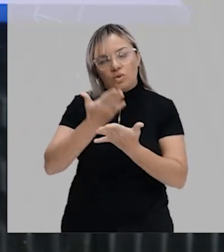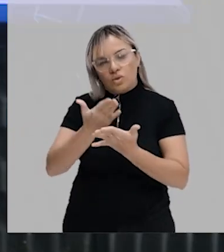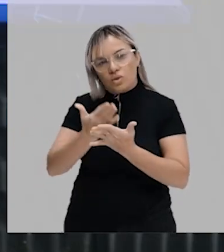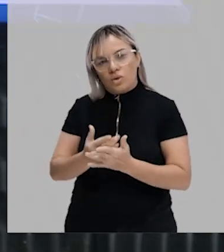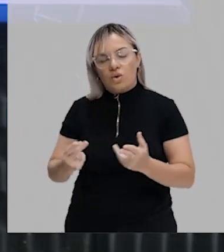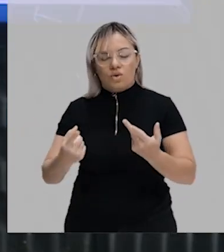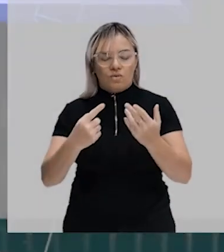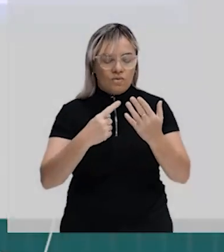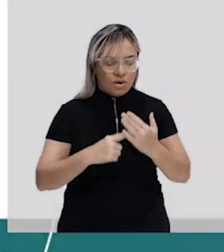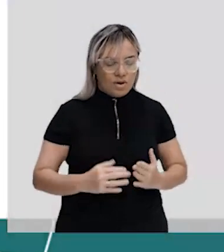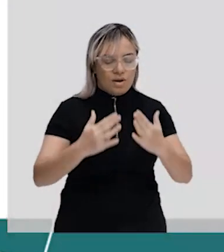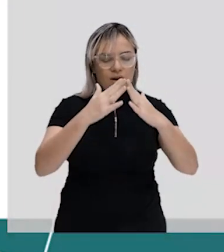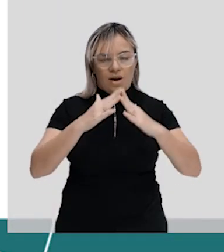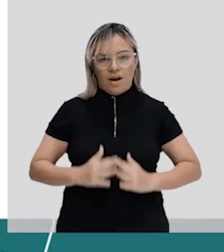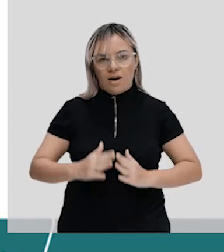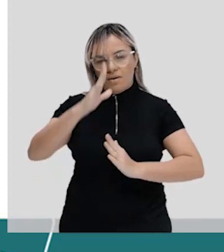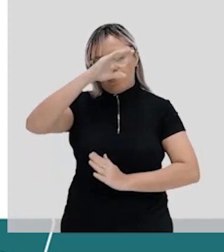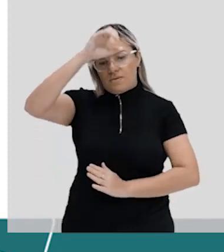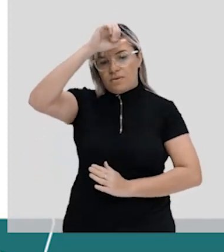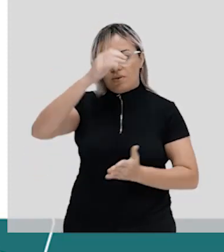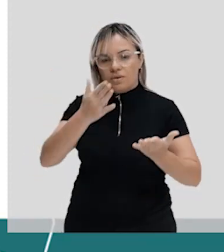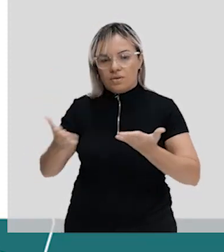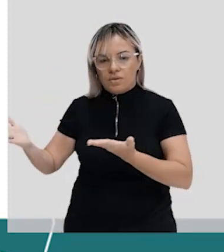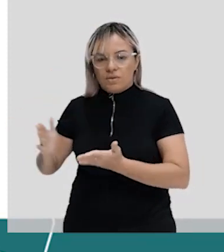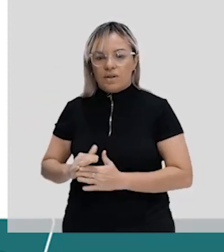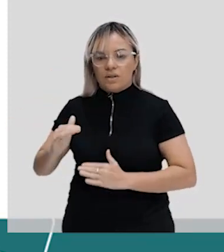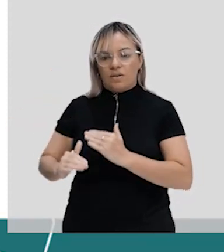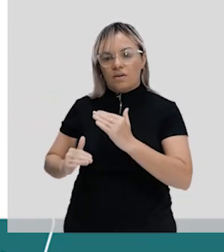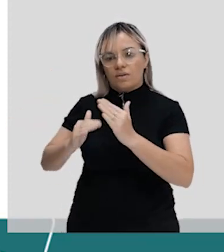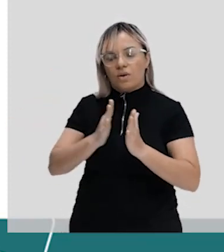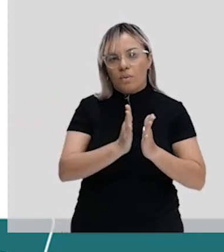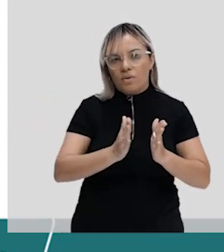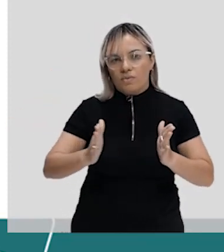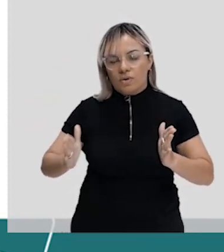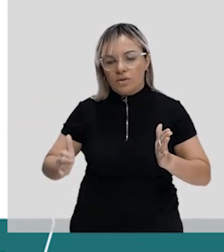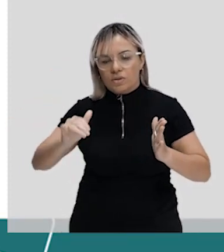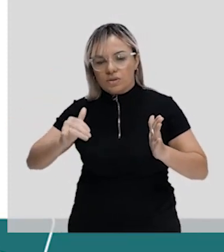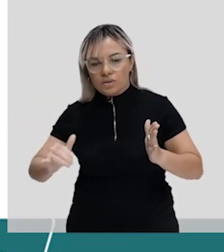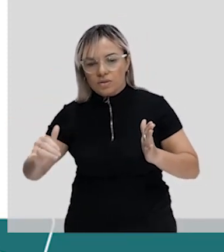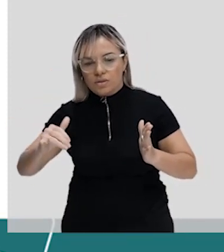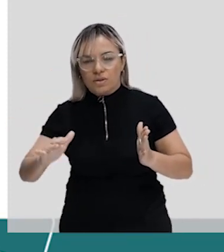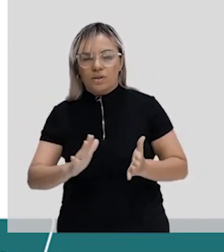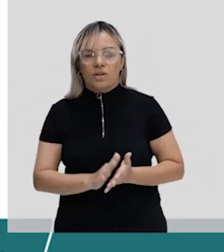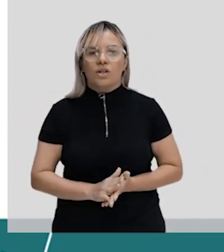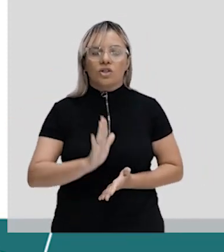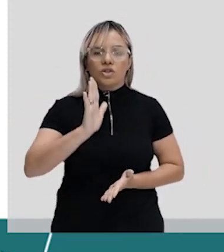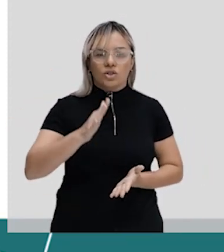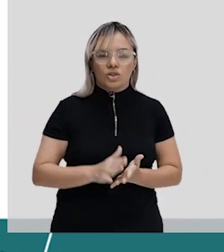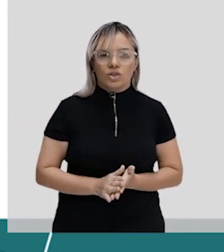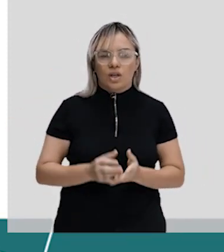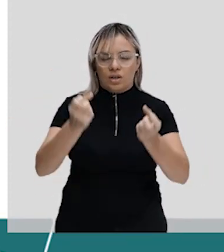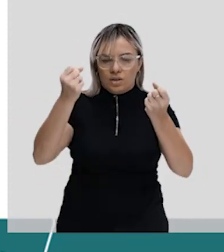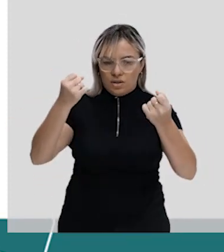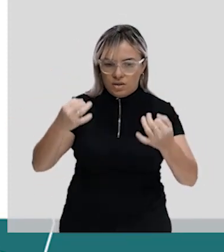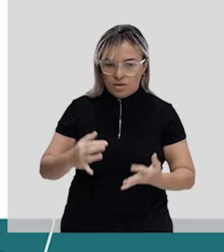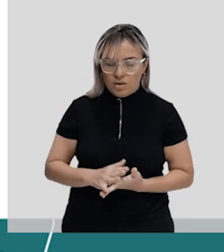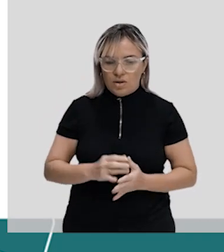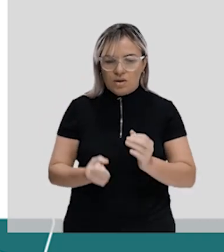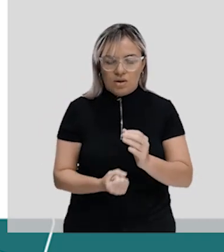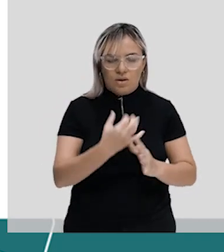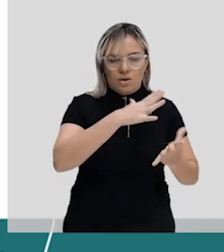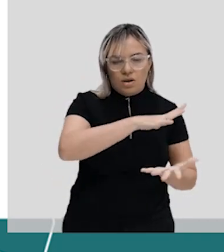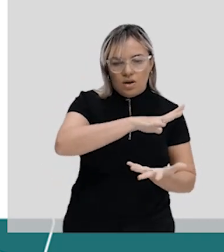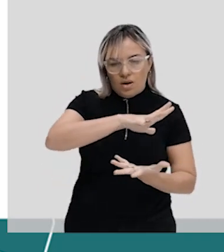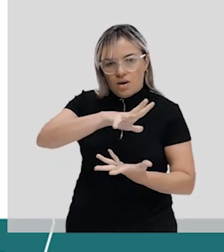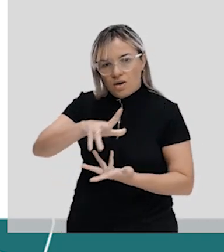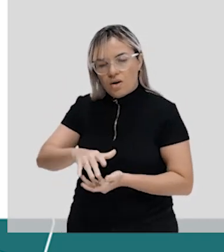sobre evolução dos processos energéticos. A gente já viu sobre a origem do universo, a origem do